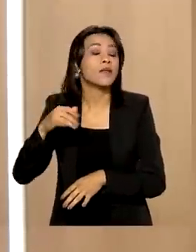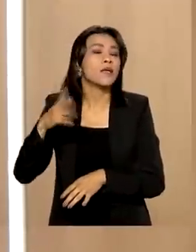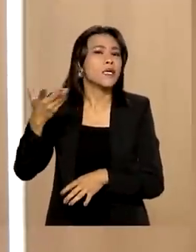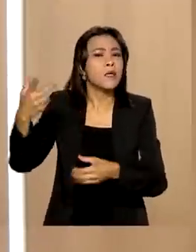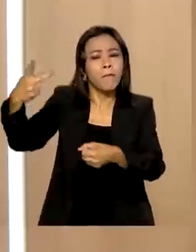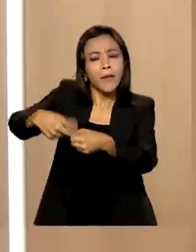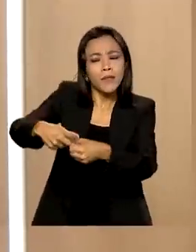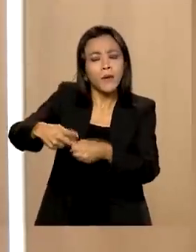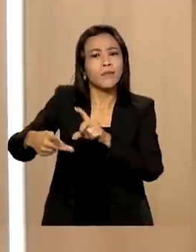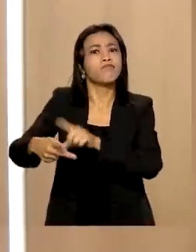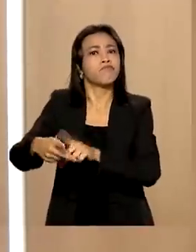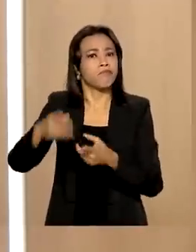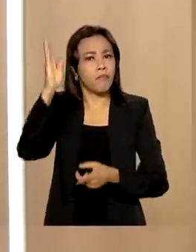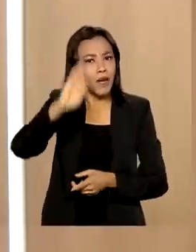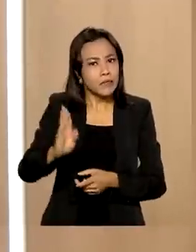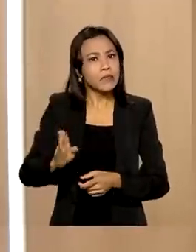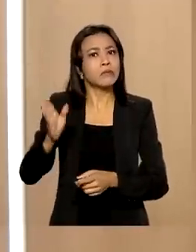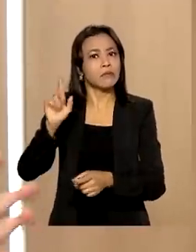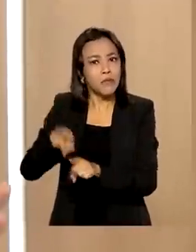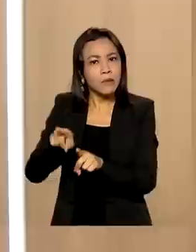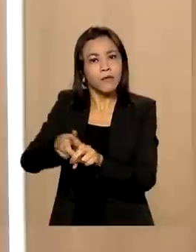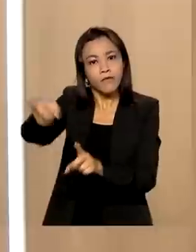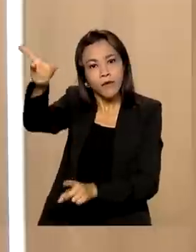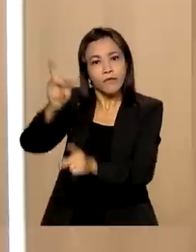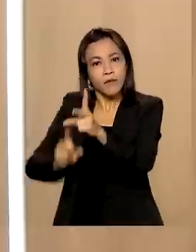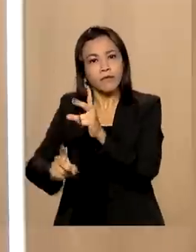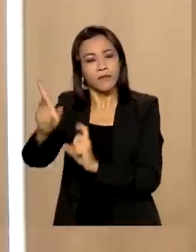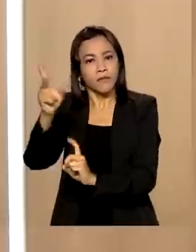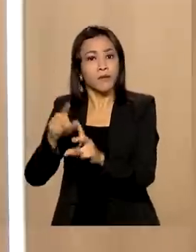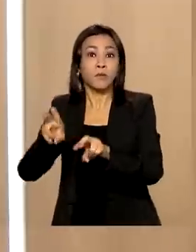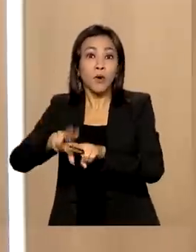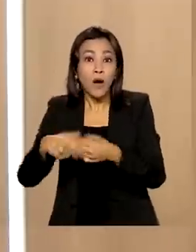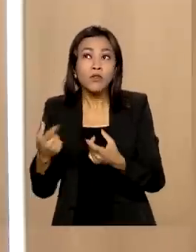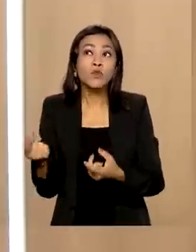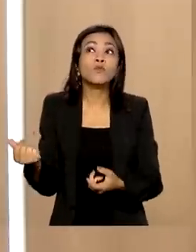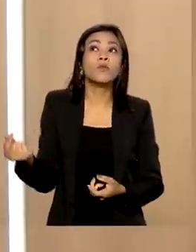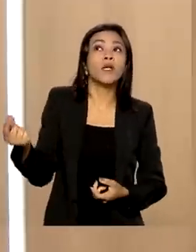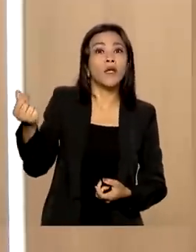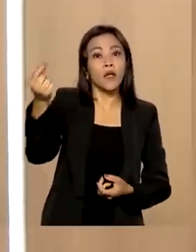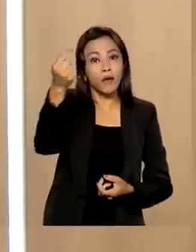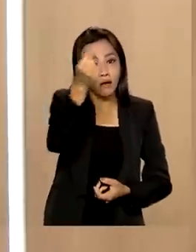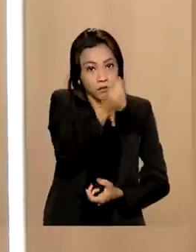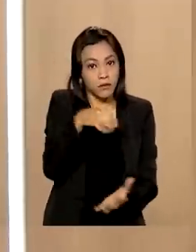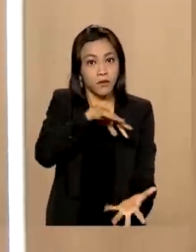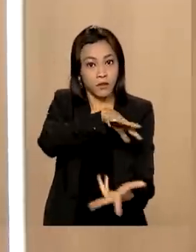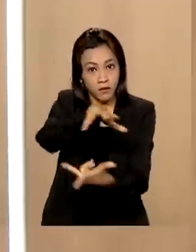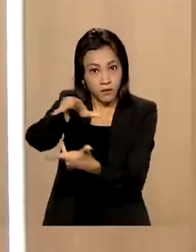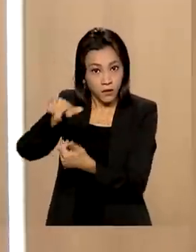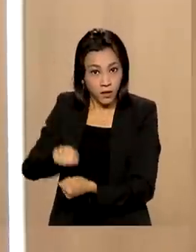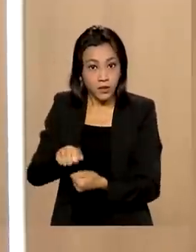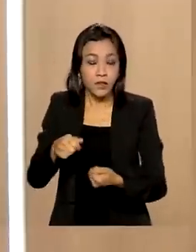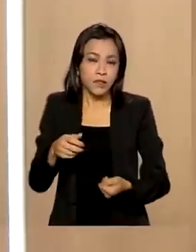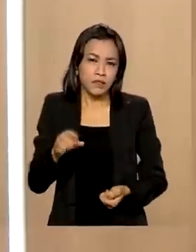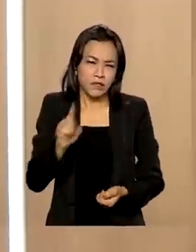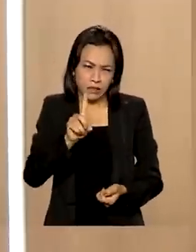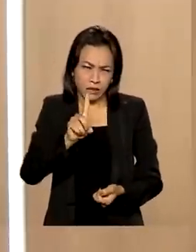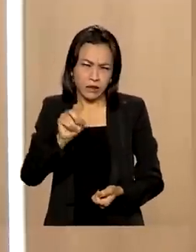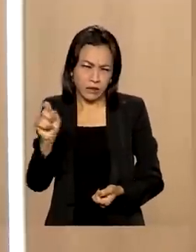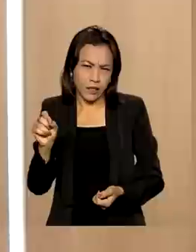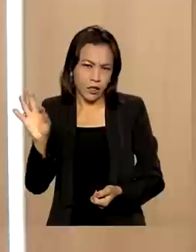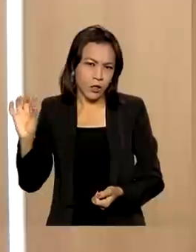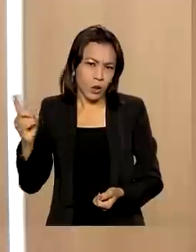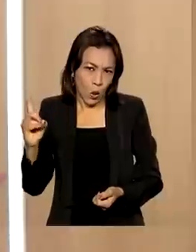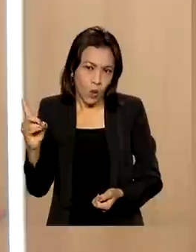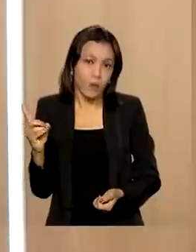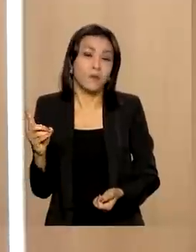nem se fala. O Brasil se tornou um grande exportador de petróleo, em função até dos preços internacionais que se estabilizaram na casa de 100 dólares. E o